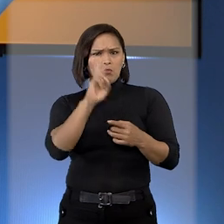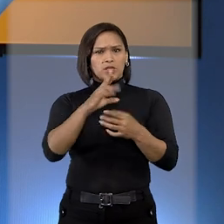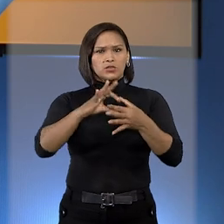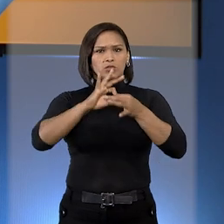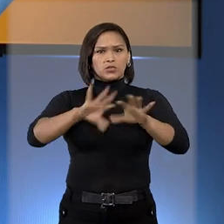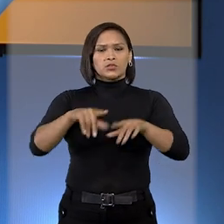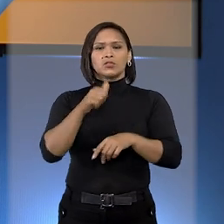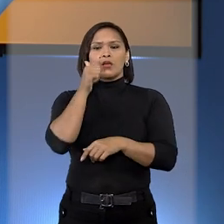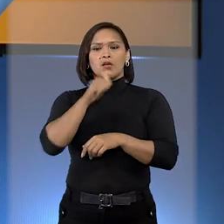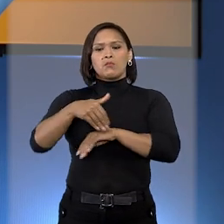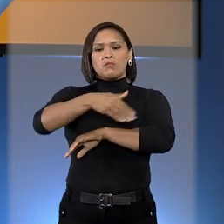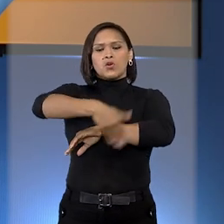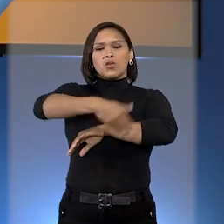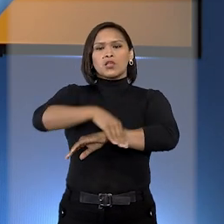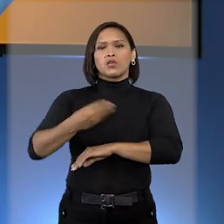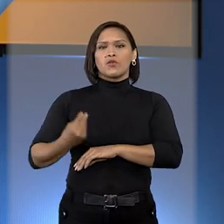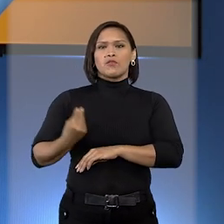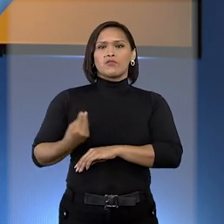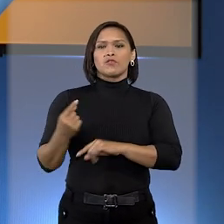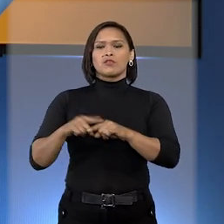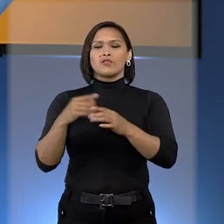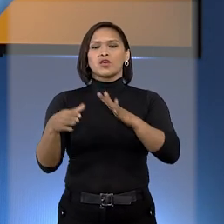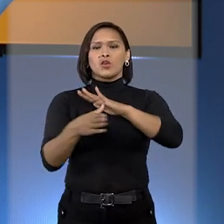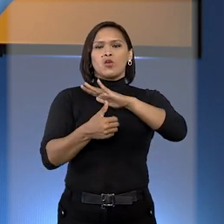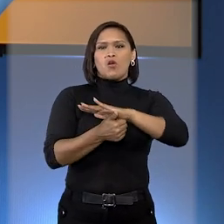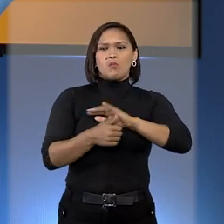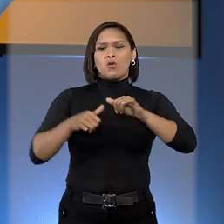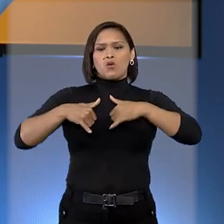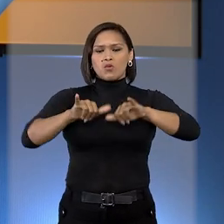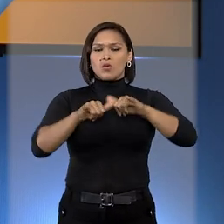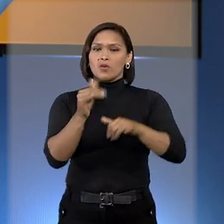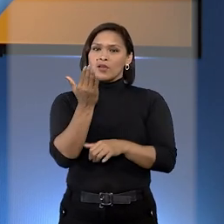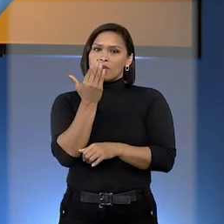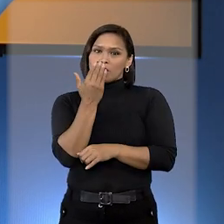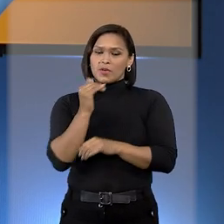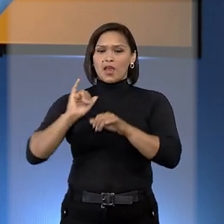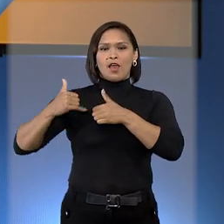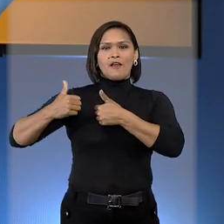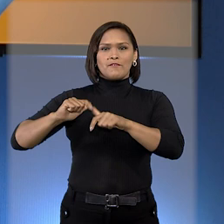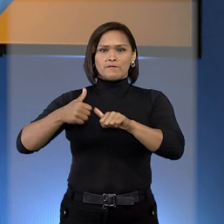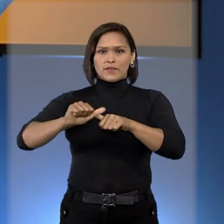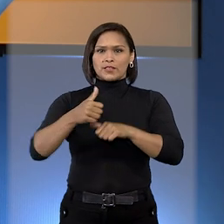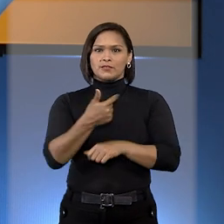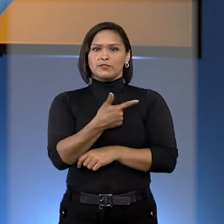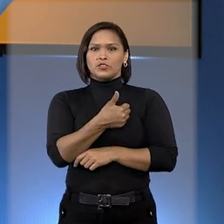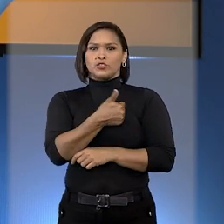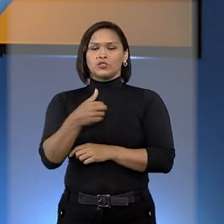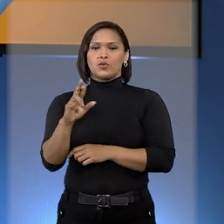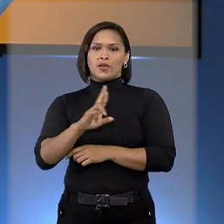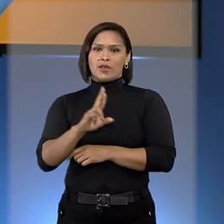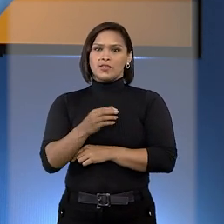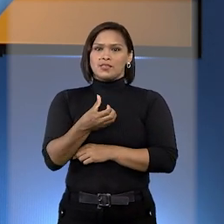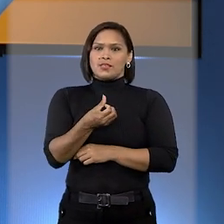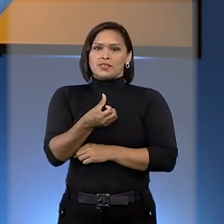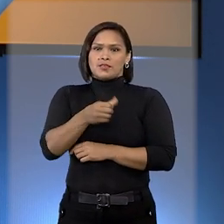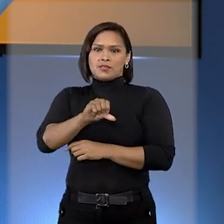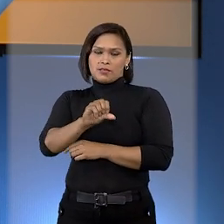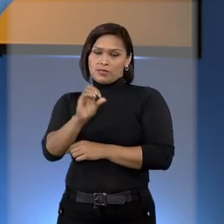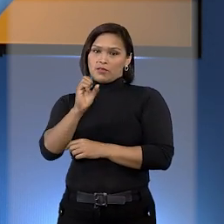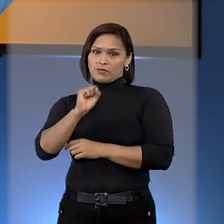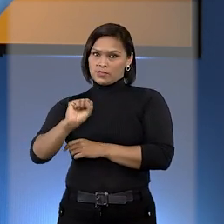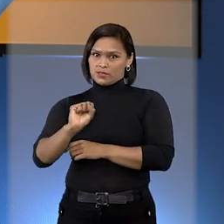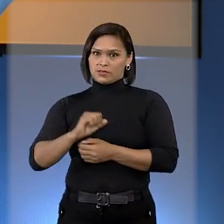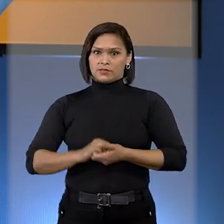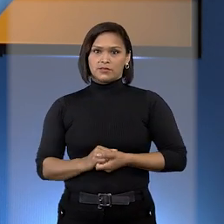uma moradora de rua de São Paulo que furtou alimentos de um mercado, avaliados em R$ 21,69.